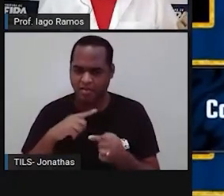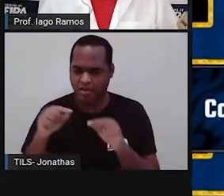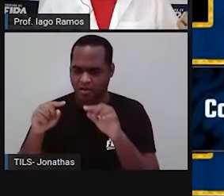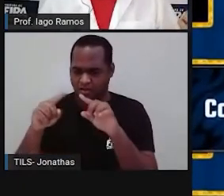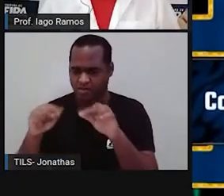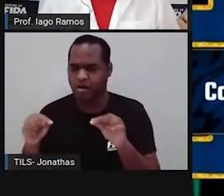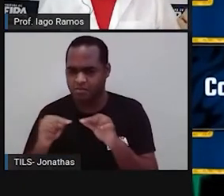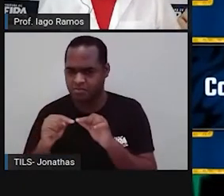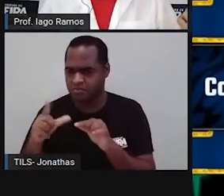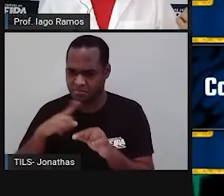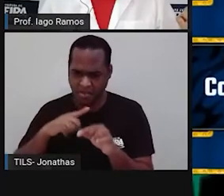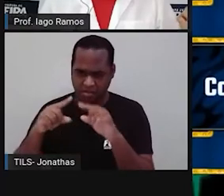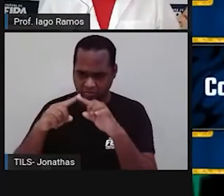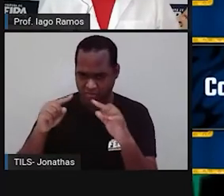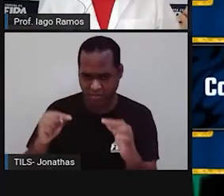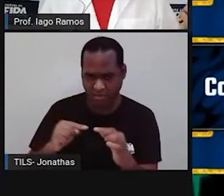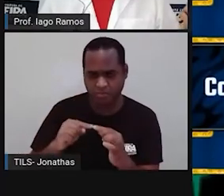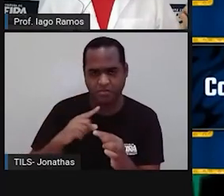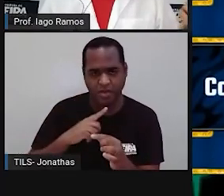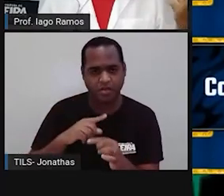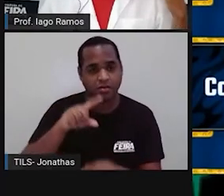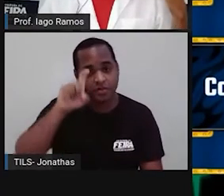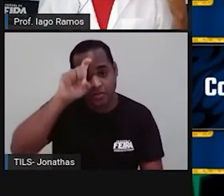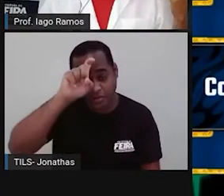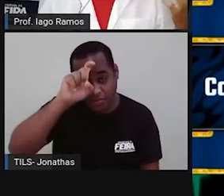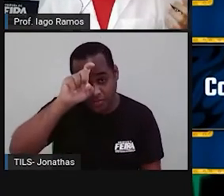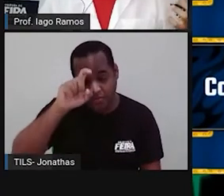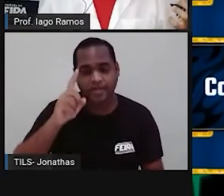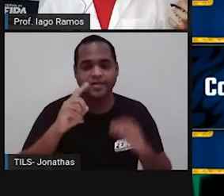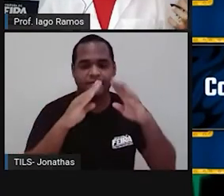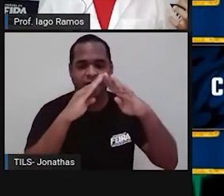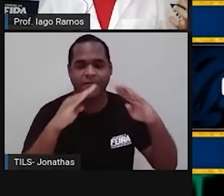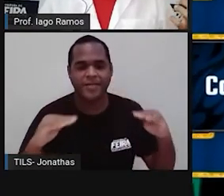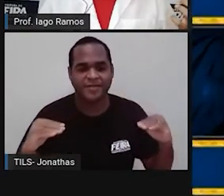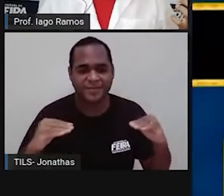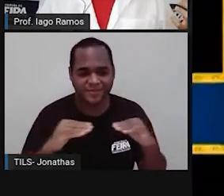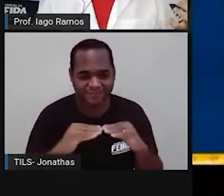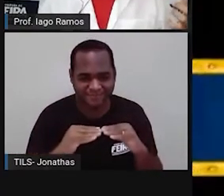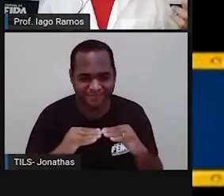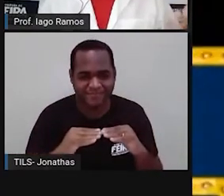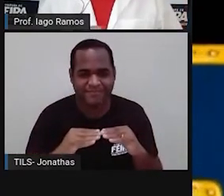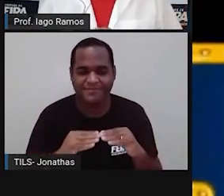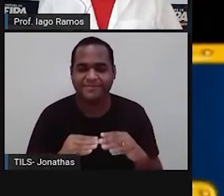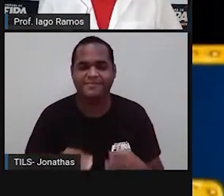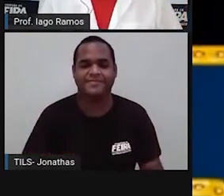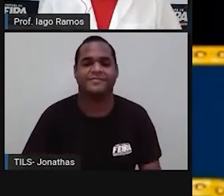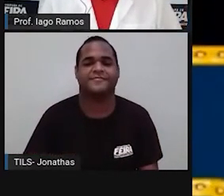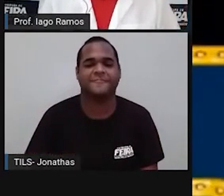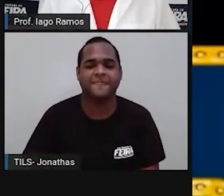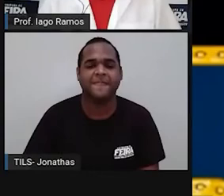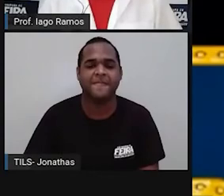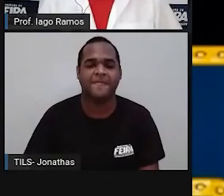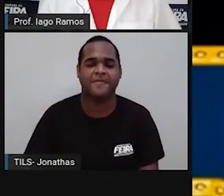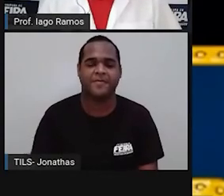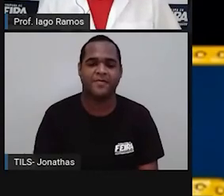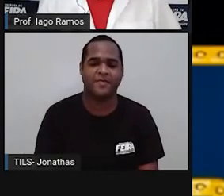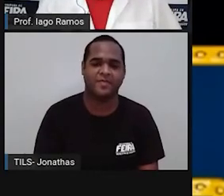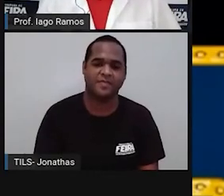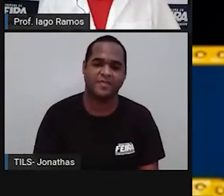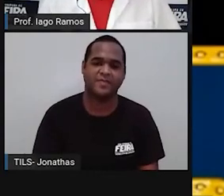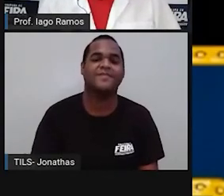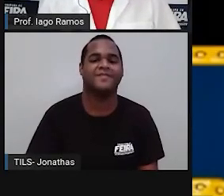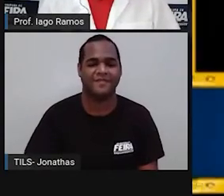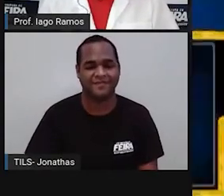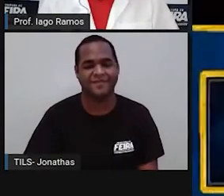laterais? Não. Lembra do Egito? Ó, o que é tem triângulo nas faces laterais? Pirâmides. Pois é,